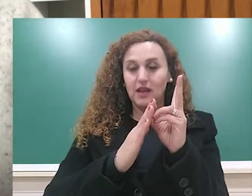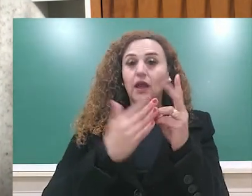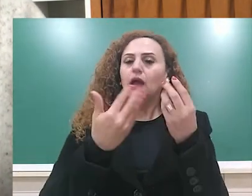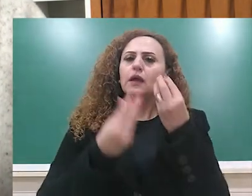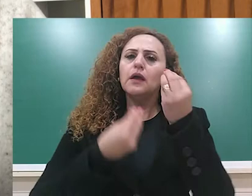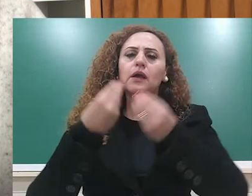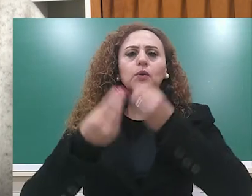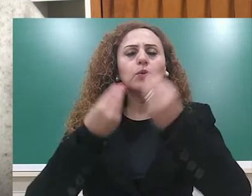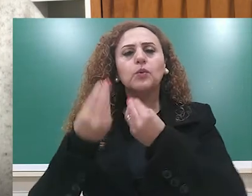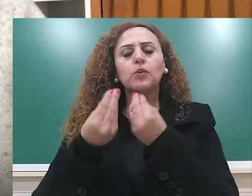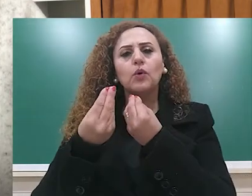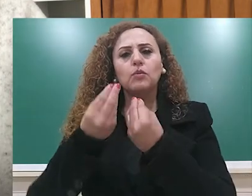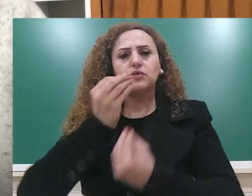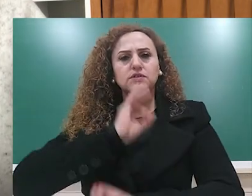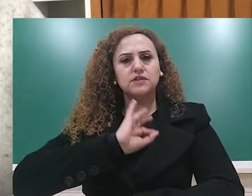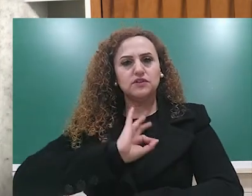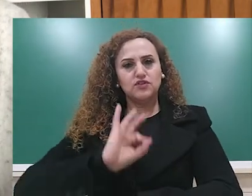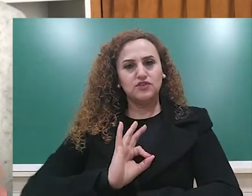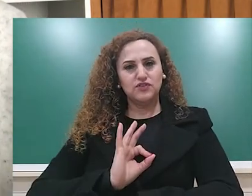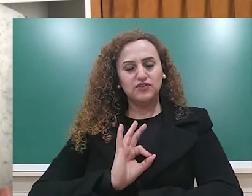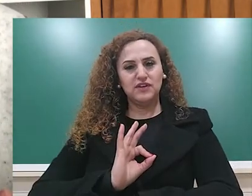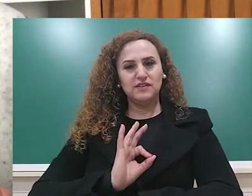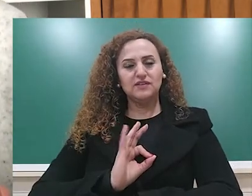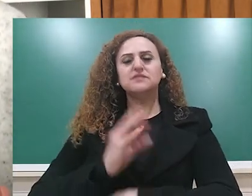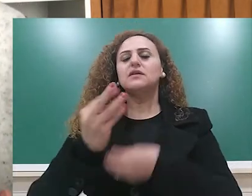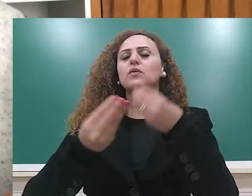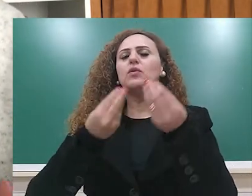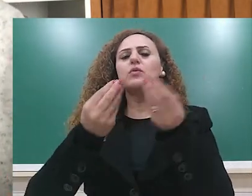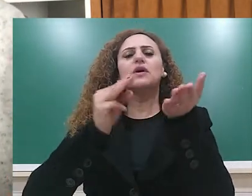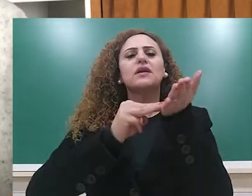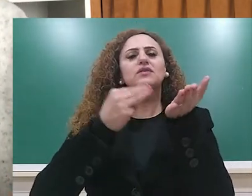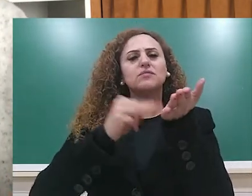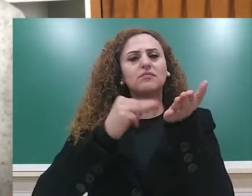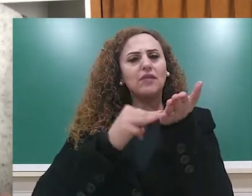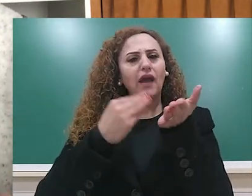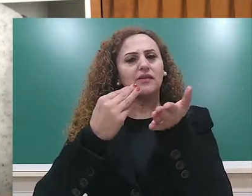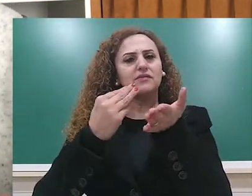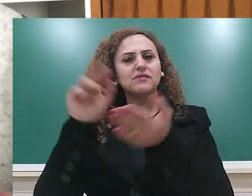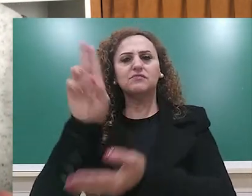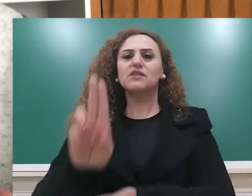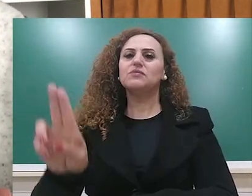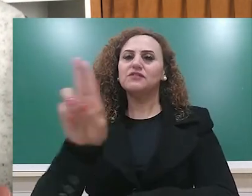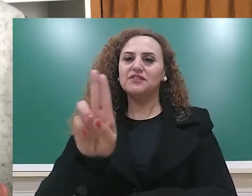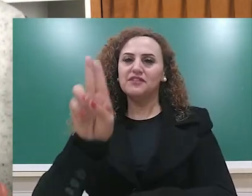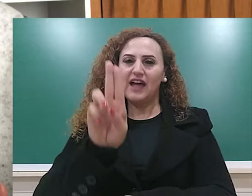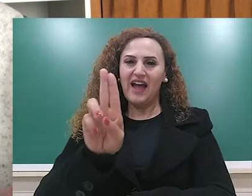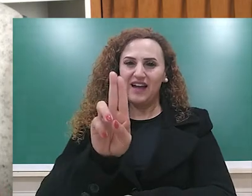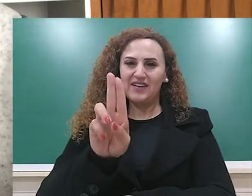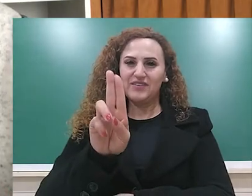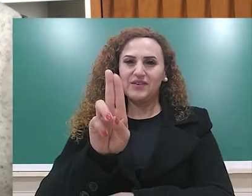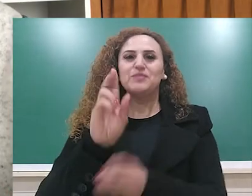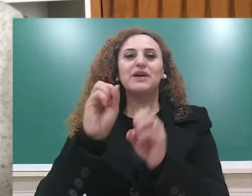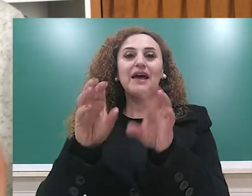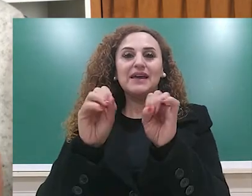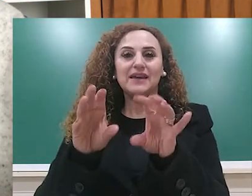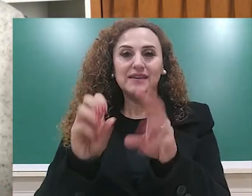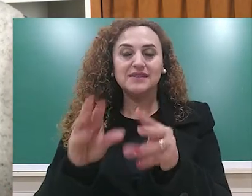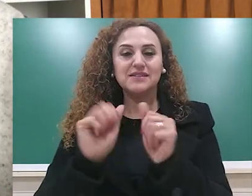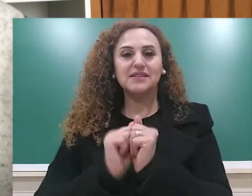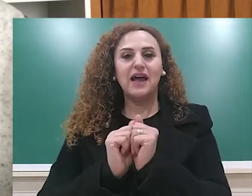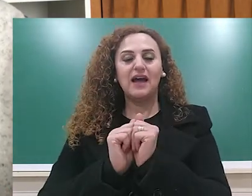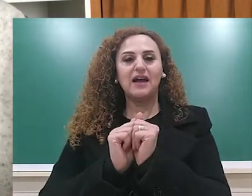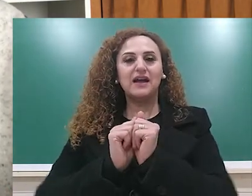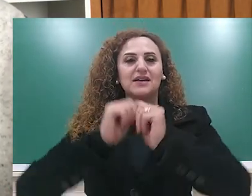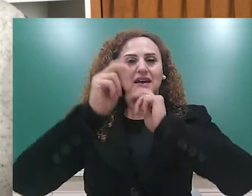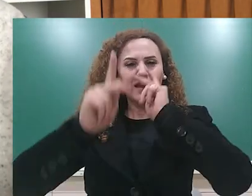Como que os jesuítas procediam, quais eram os métodos utilizados por eles para ensinarem para